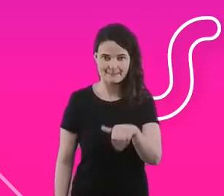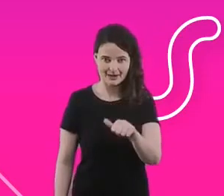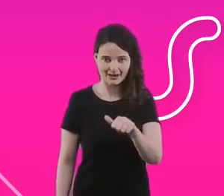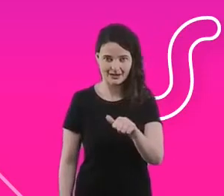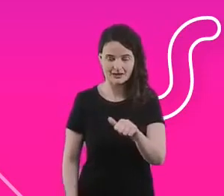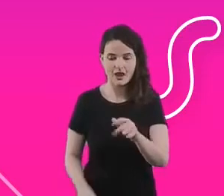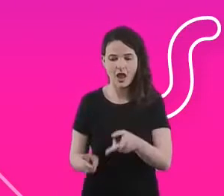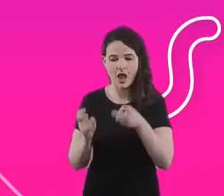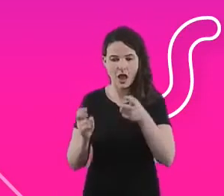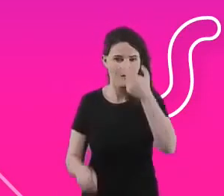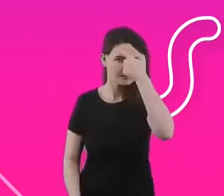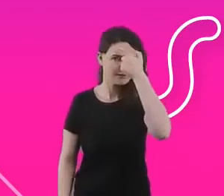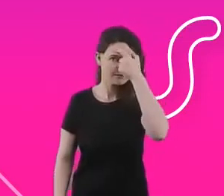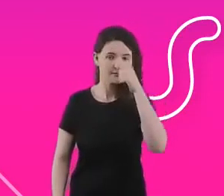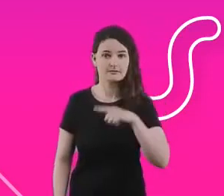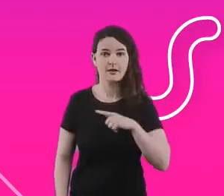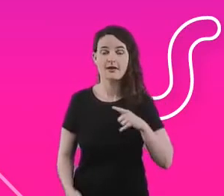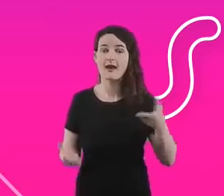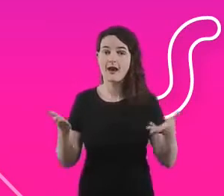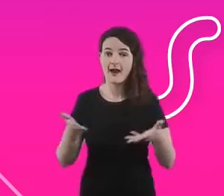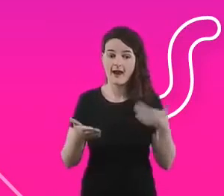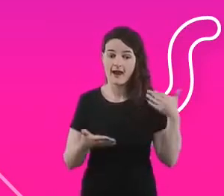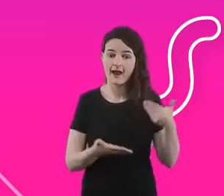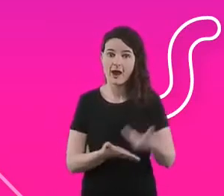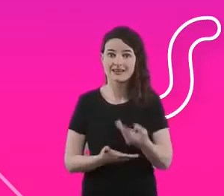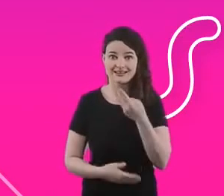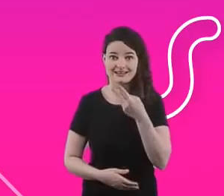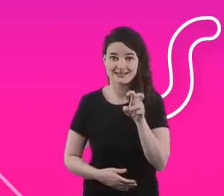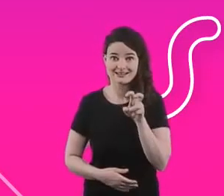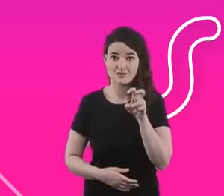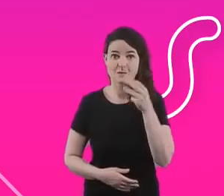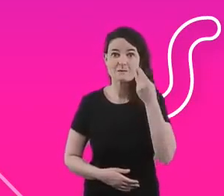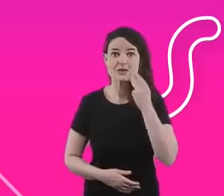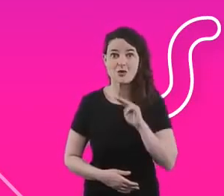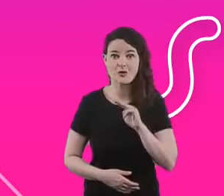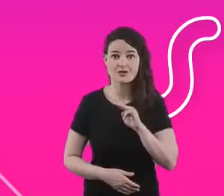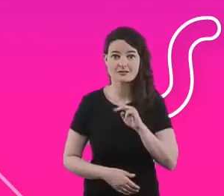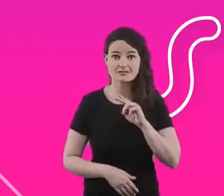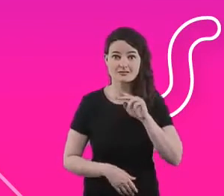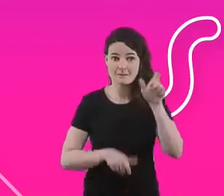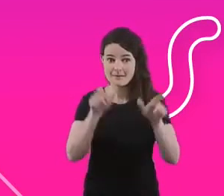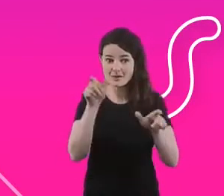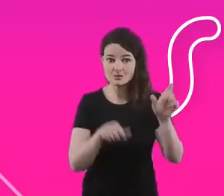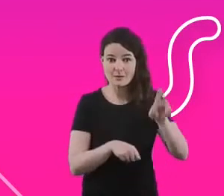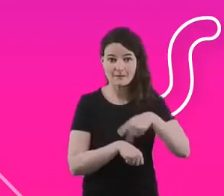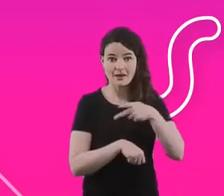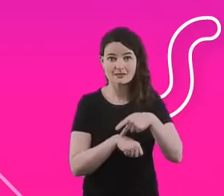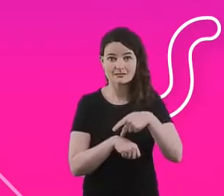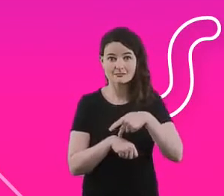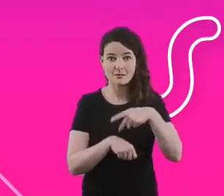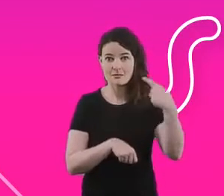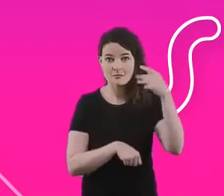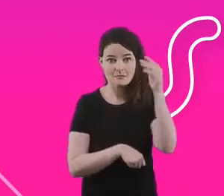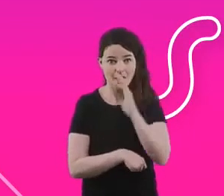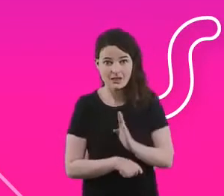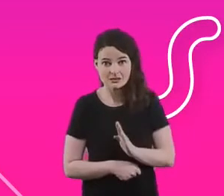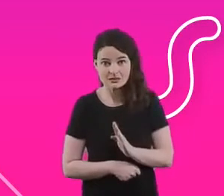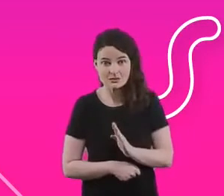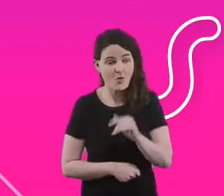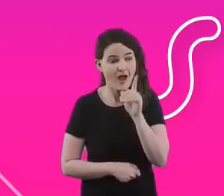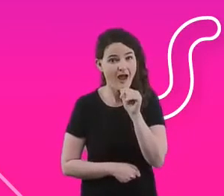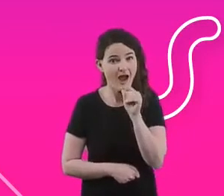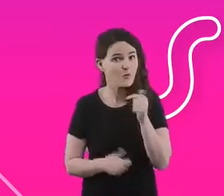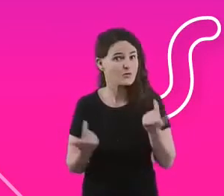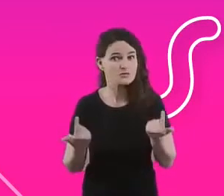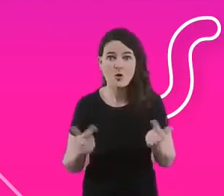milhões de brasileiros não têm acesso à água potável no Brasil, isso é muito assustador, e aí a gente está falando não só de regiões secas